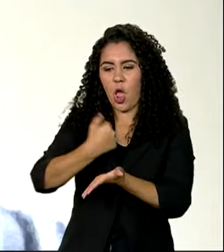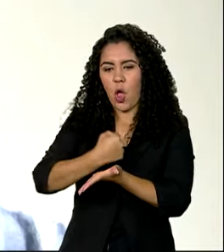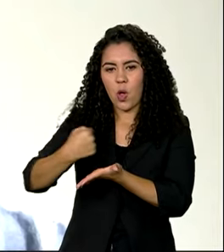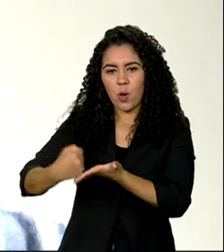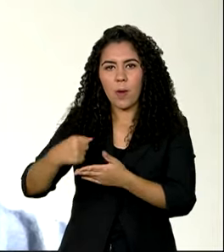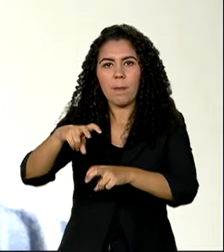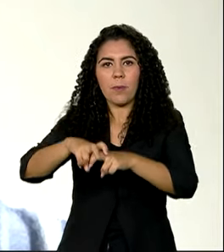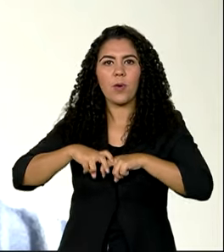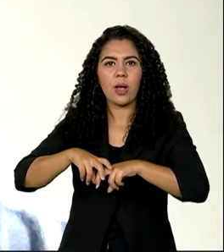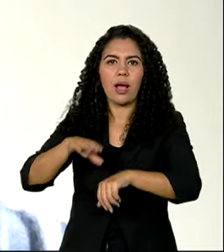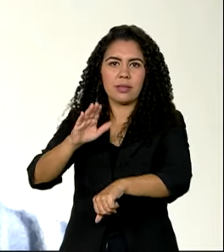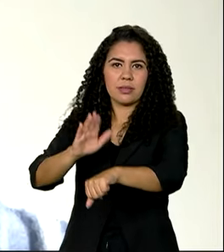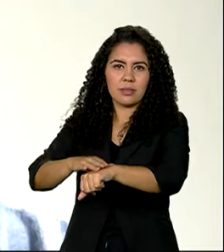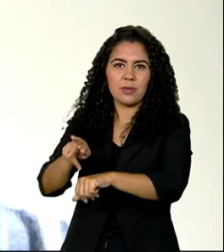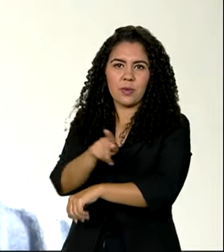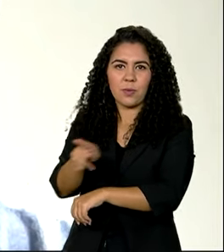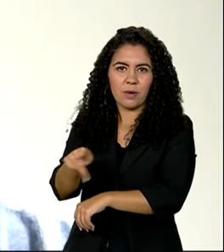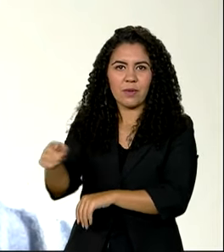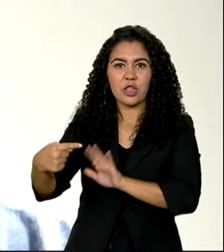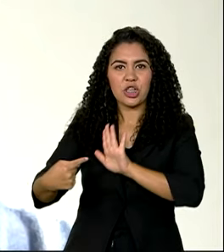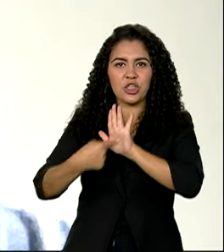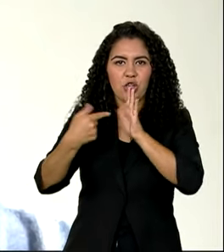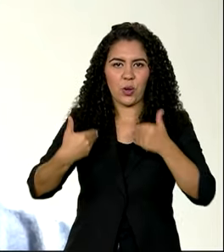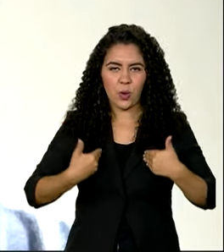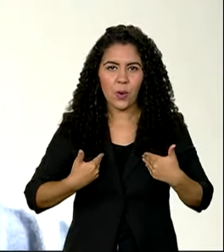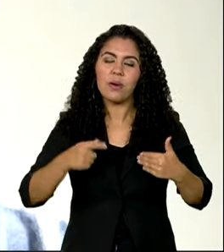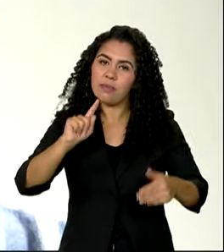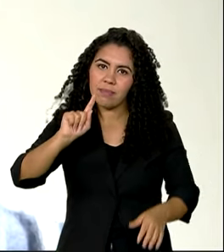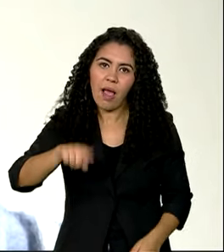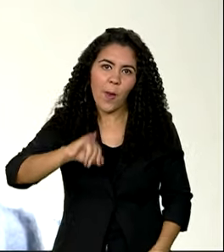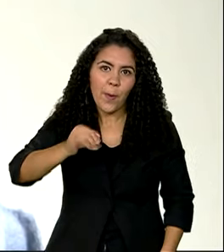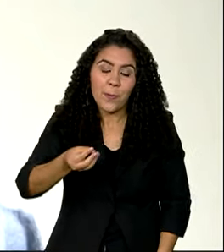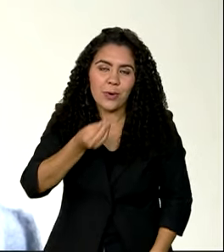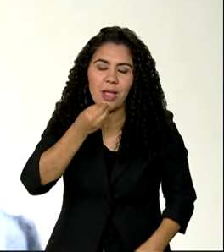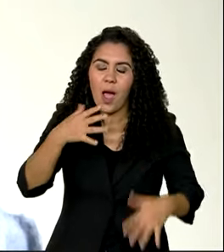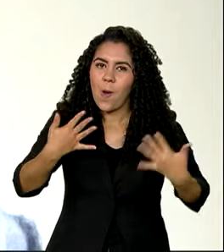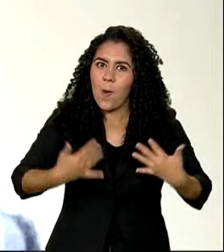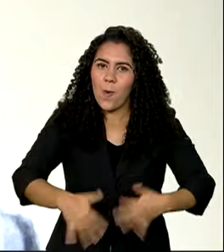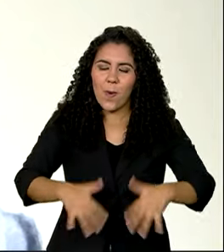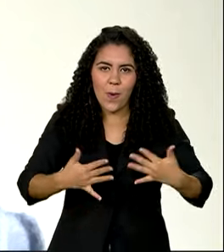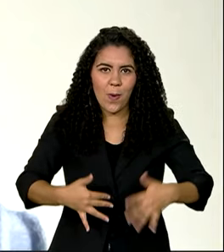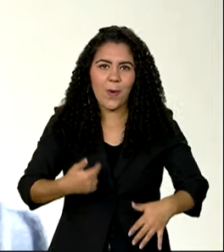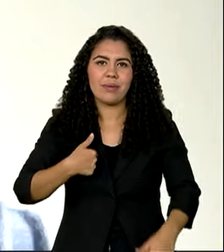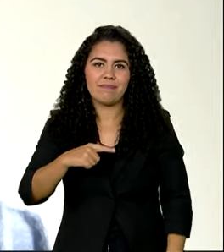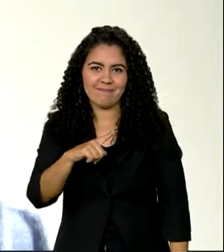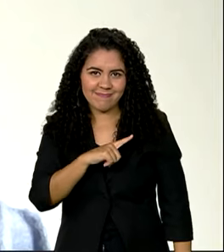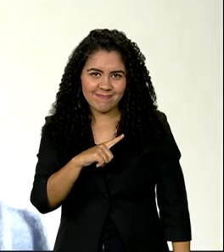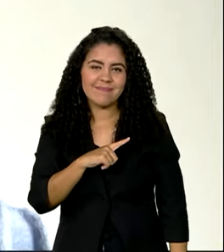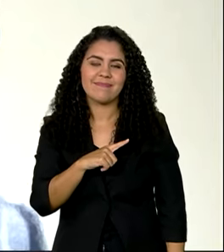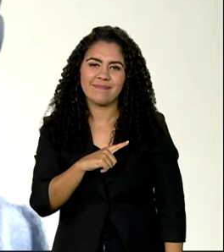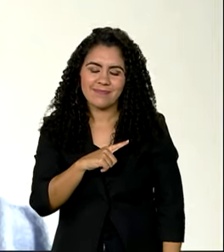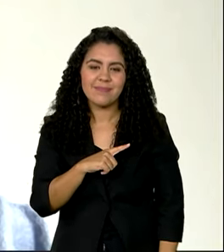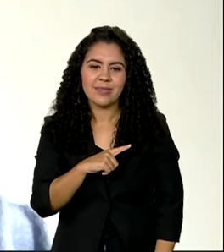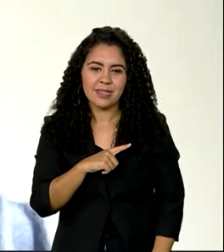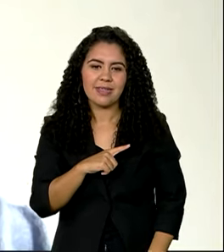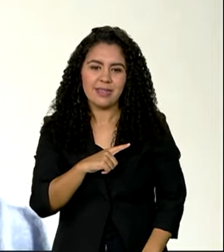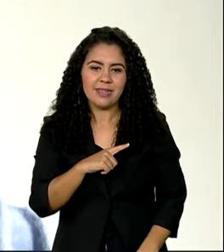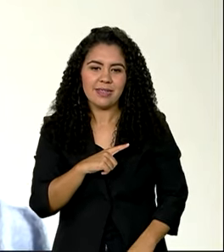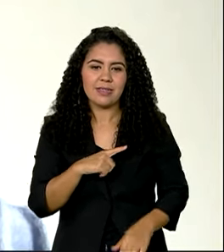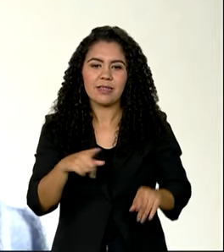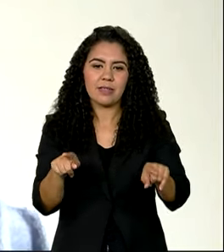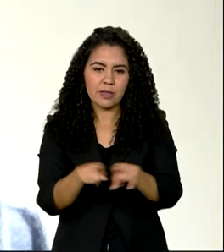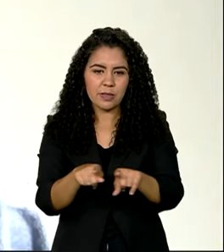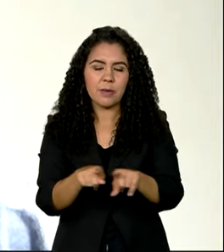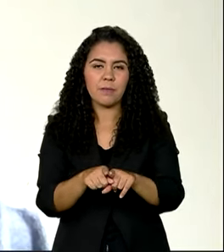indicação deles. Então, assim, foi uma oportunidade, assim, muito grande que eu tive e que, de